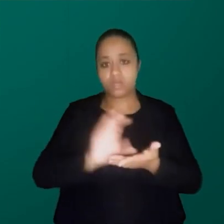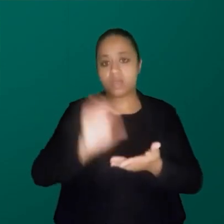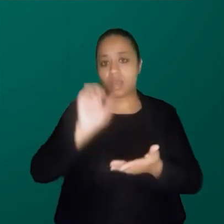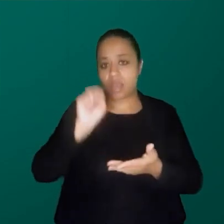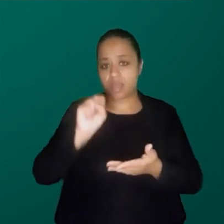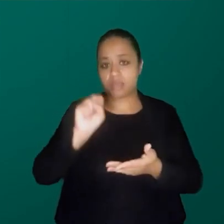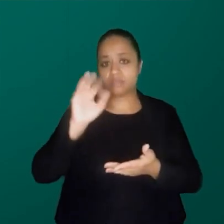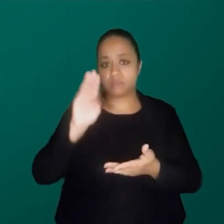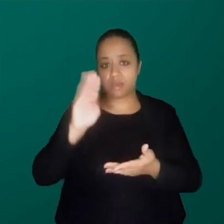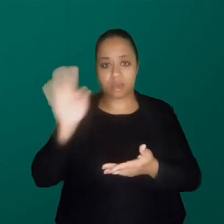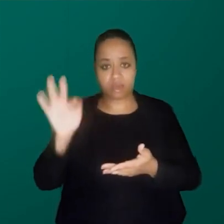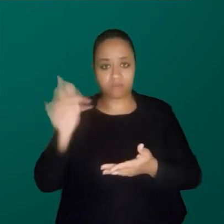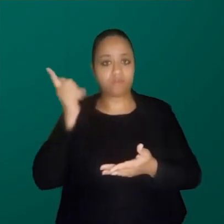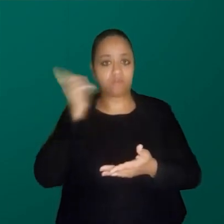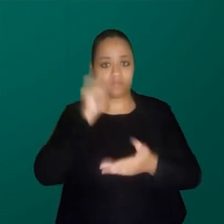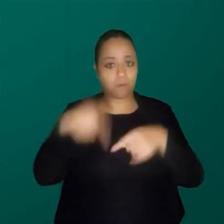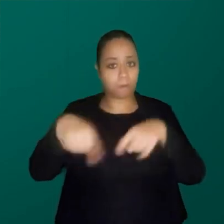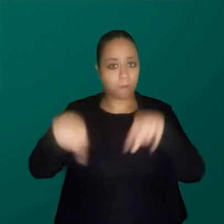semana que vem, inclusive.